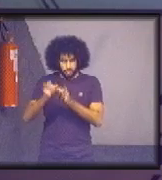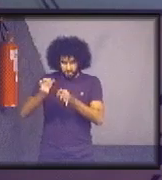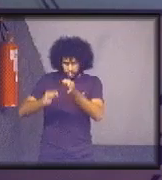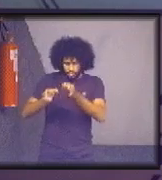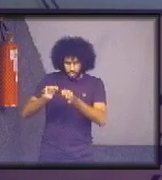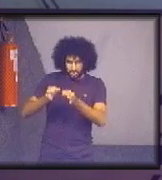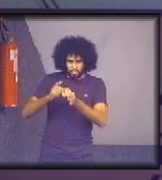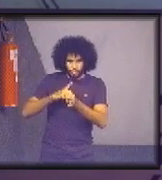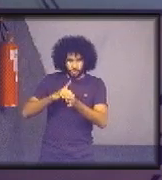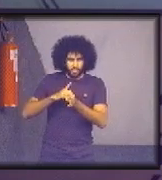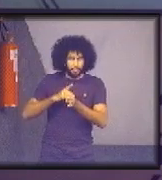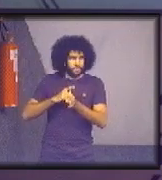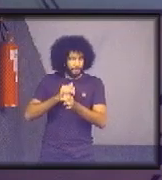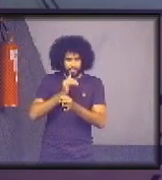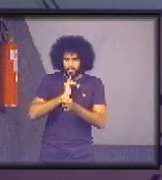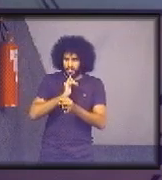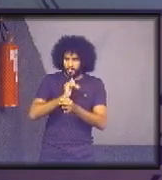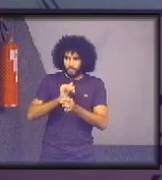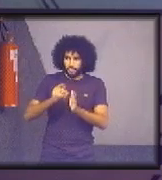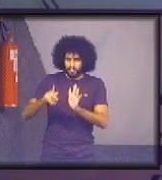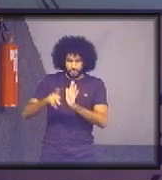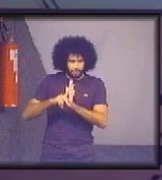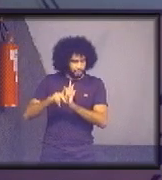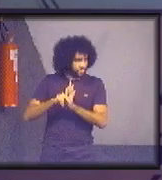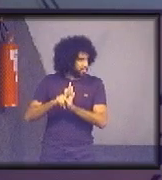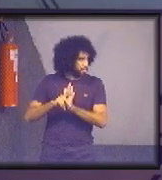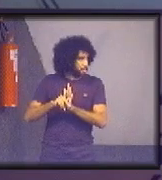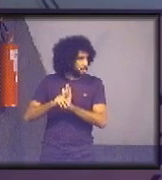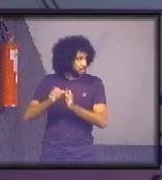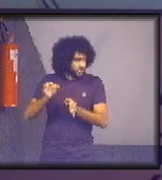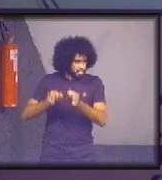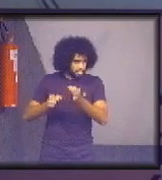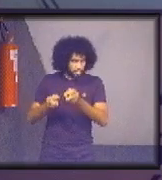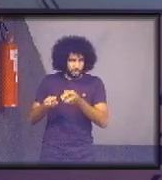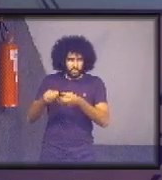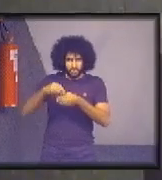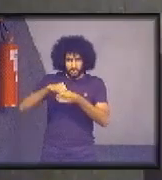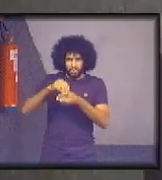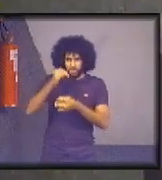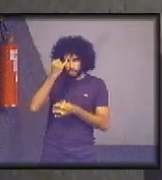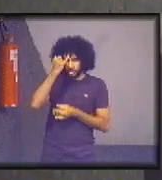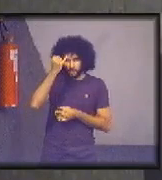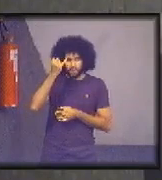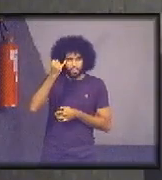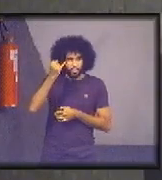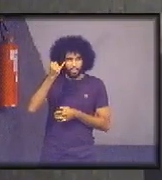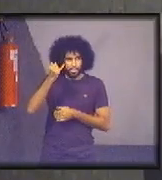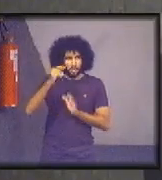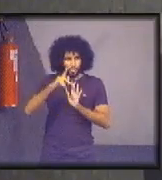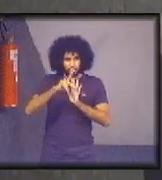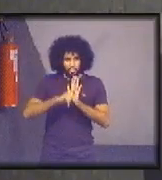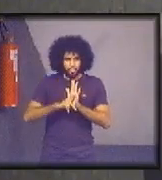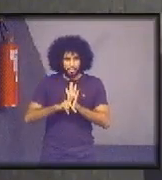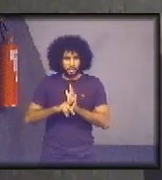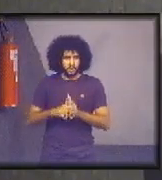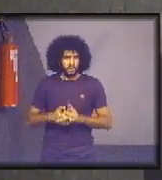são servidores do próprio tribunal que estão imbuídos nessa ideia do projeto.